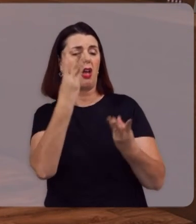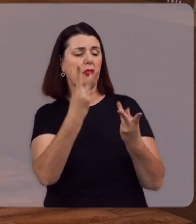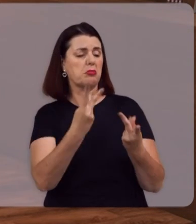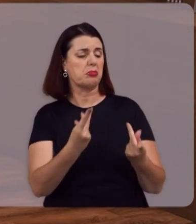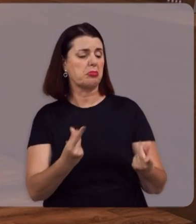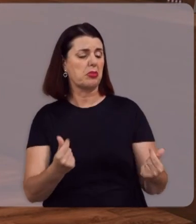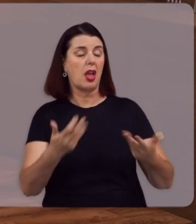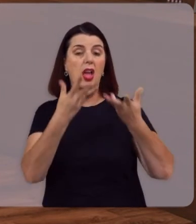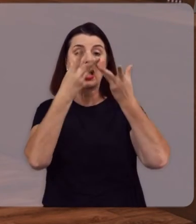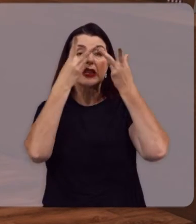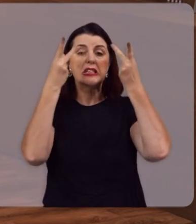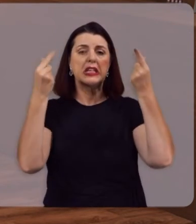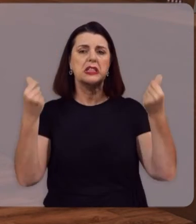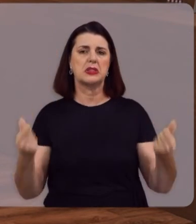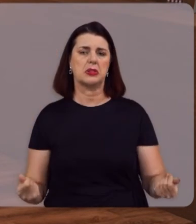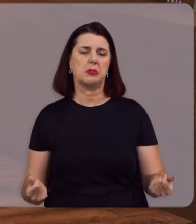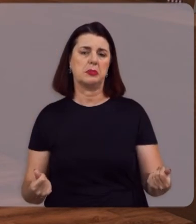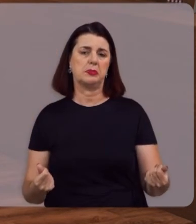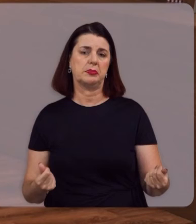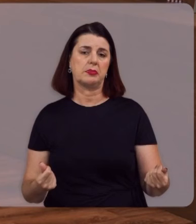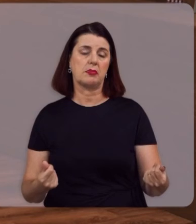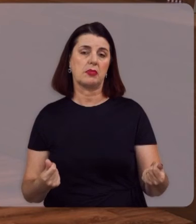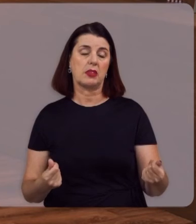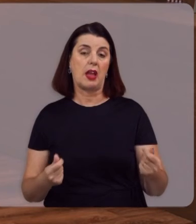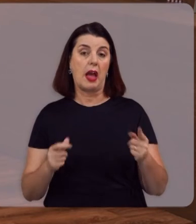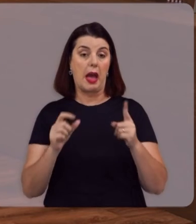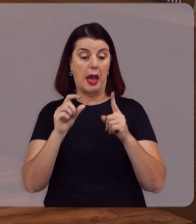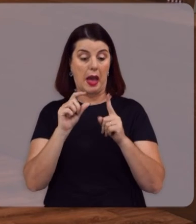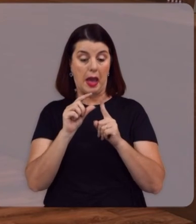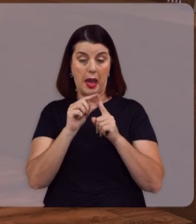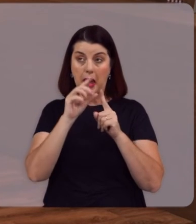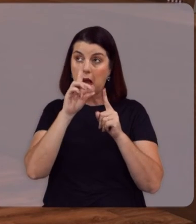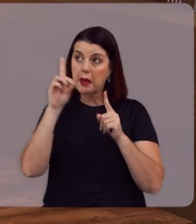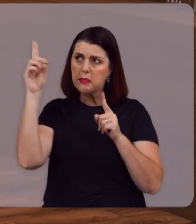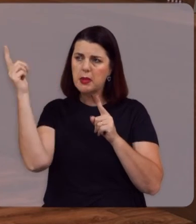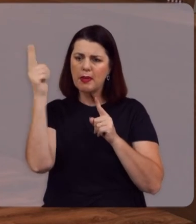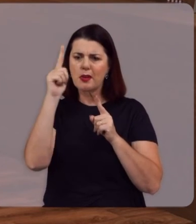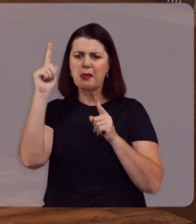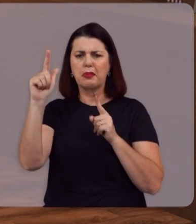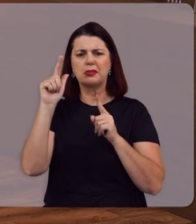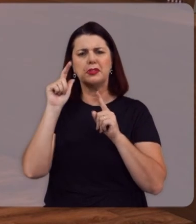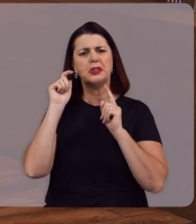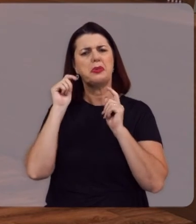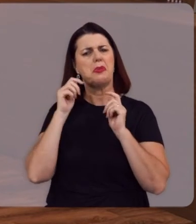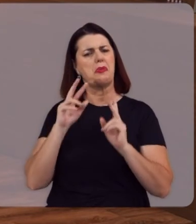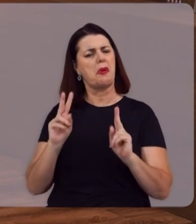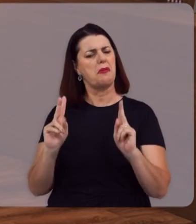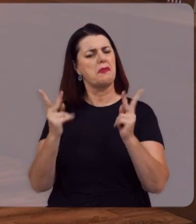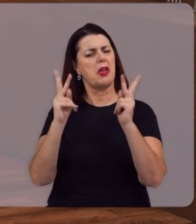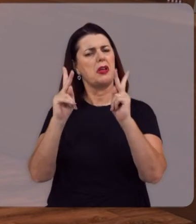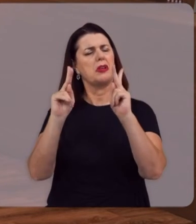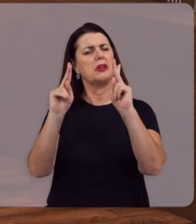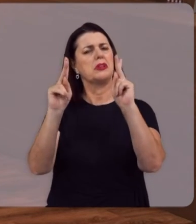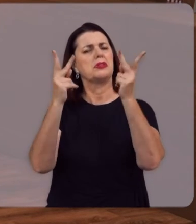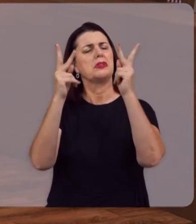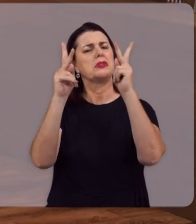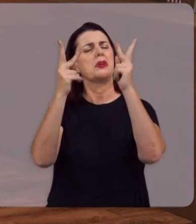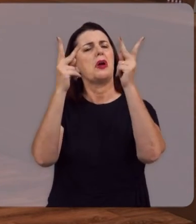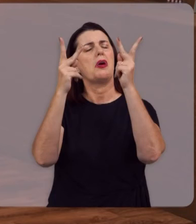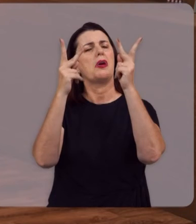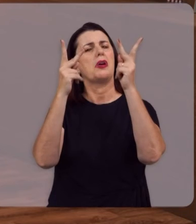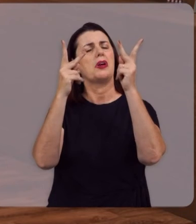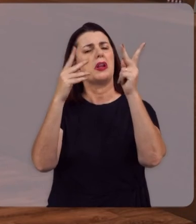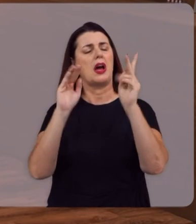Caem no esquecimento E viram um pó E a Bíblia sobranceira Marcha vitoriosamente Sendo o livro